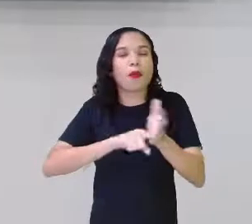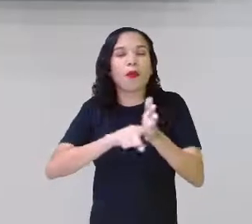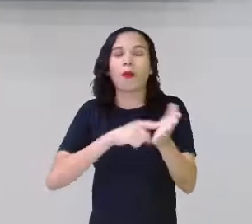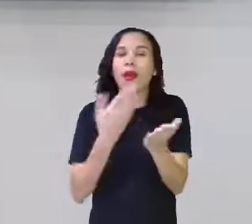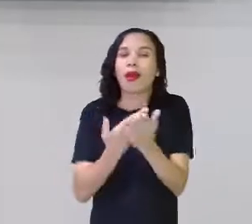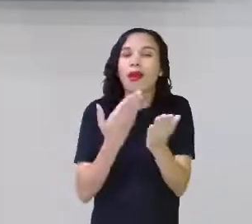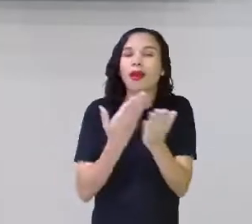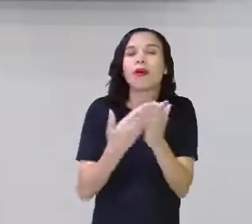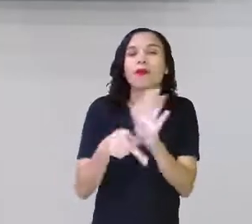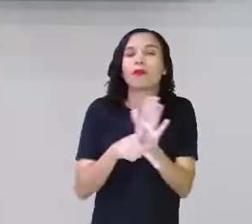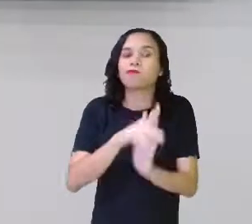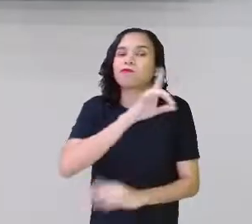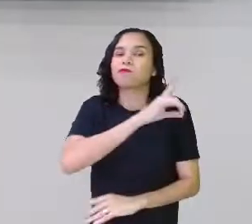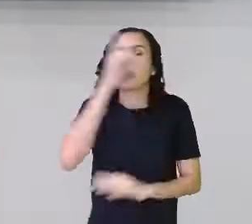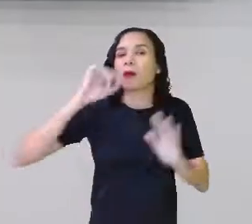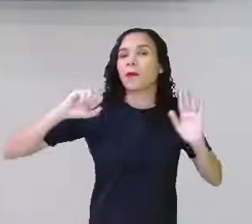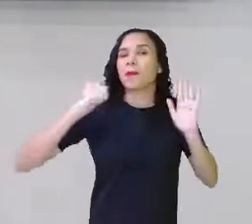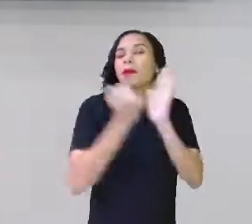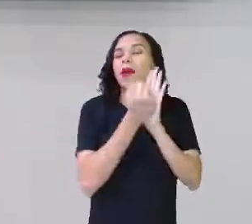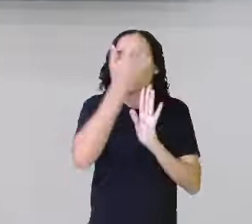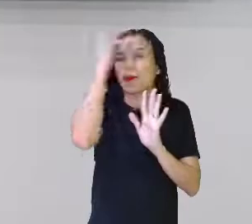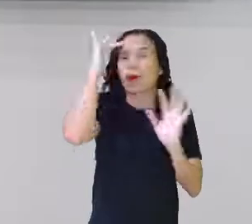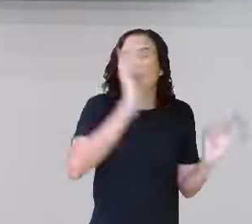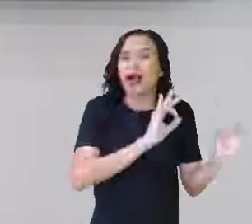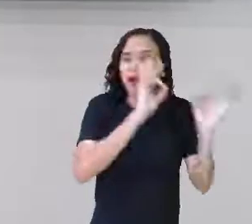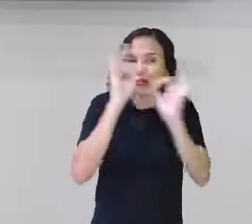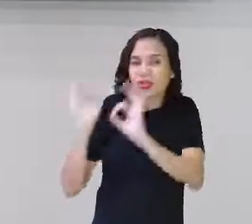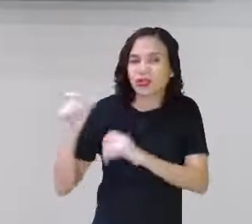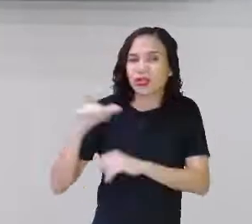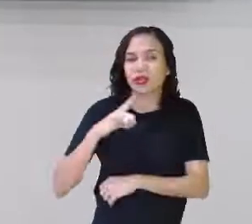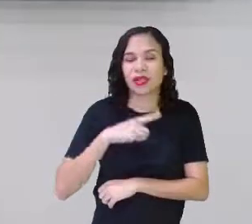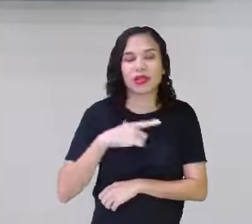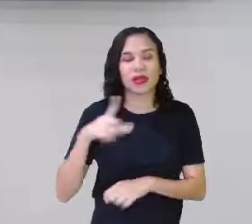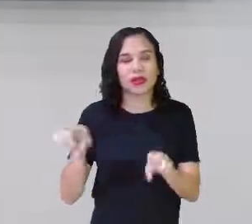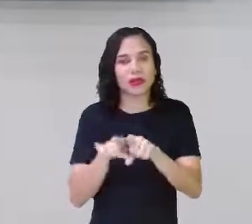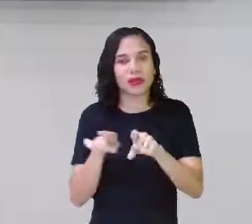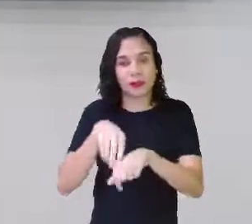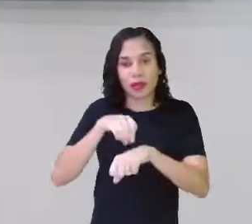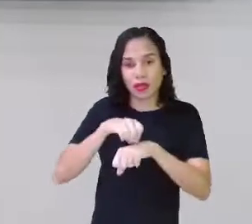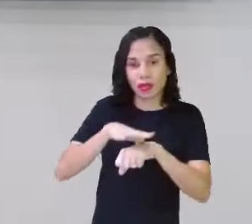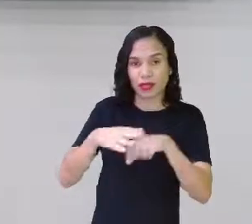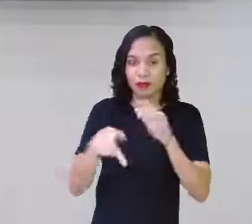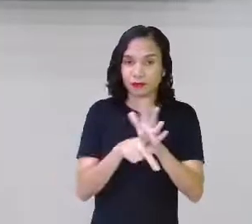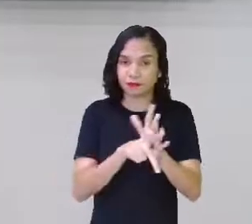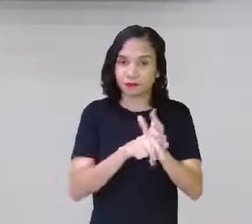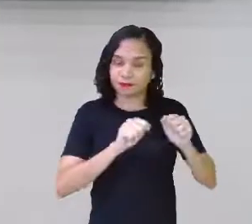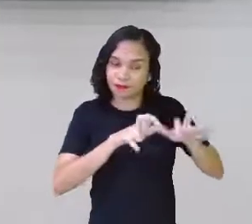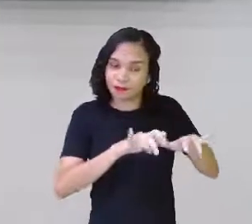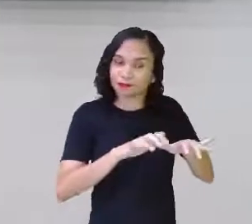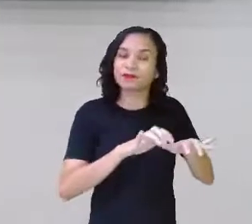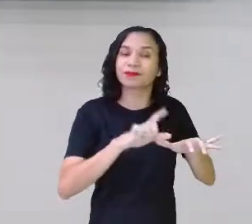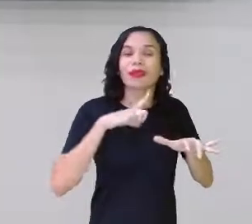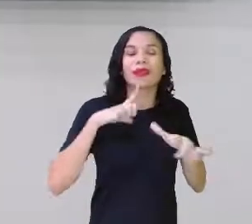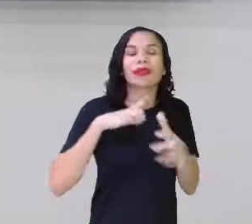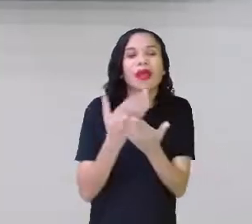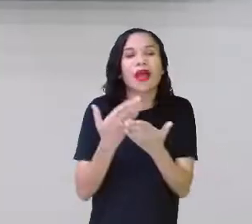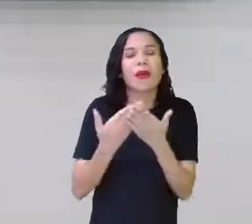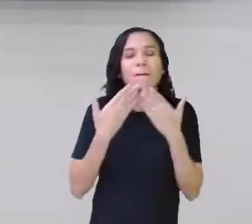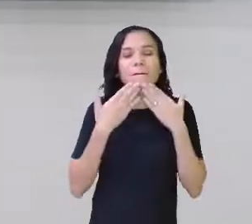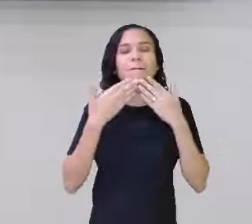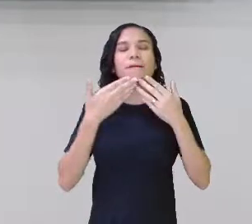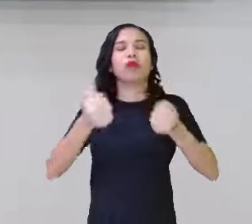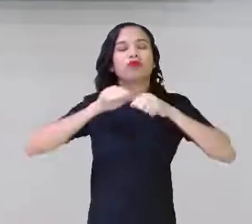aula, pela data e você, além de assistir, pode deixar o seu recadinho também no chat. Para que essa aula